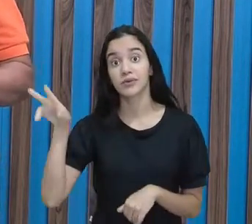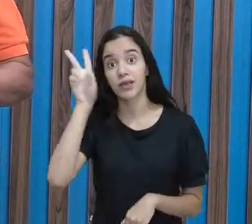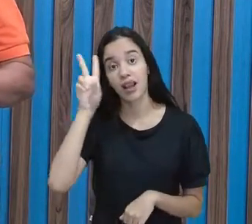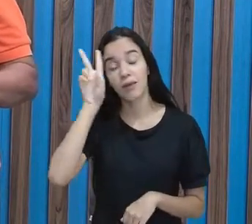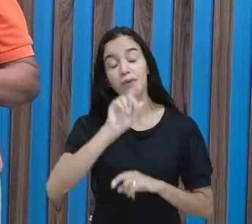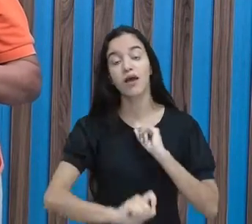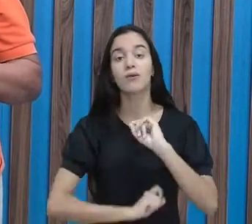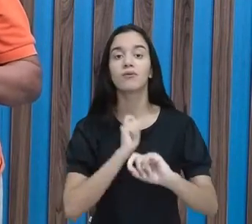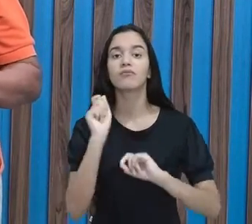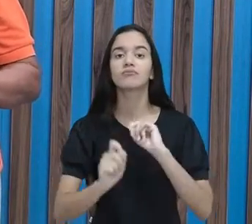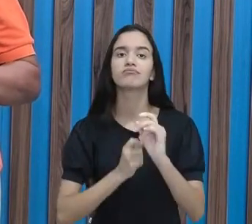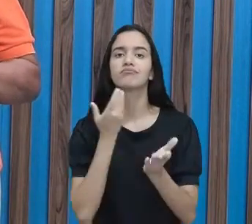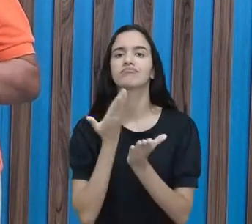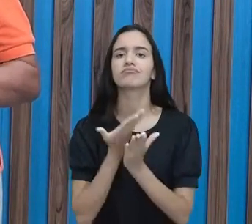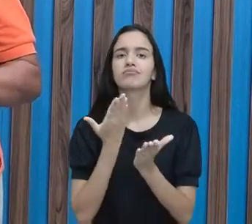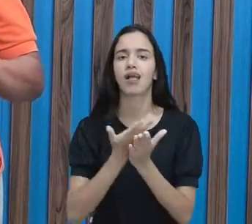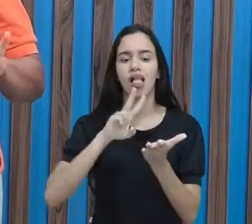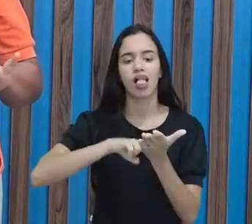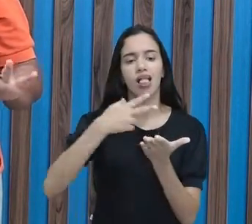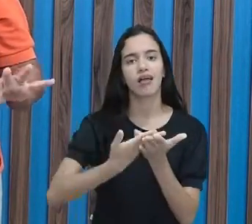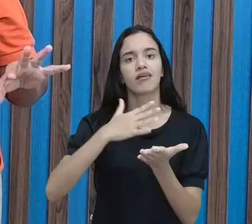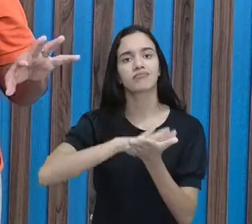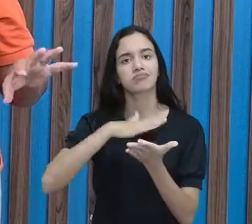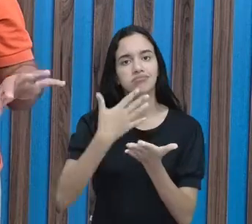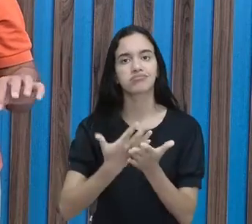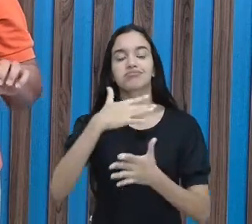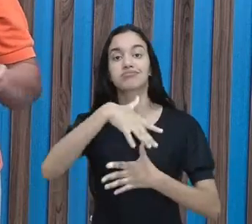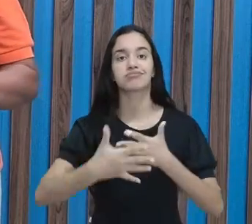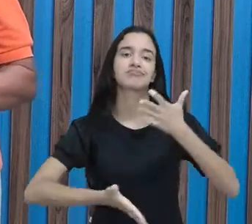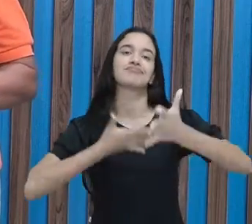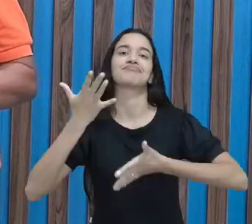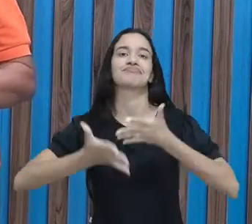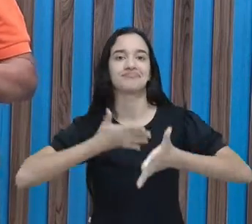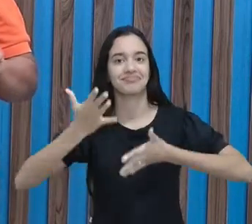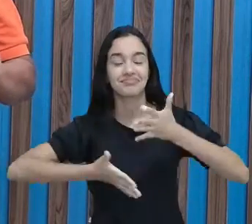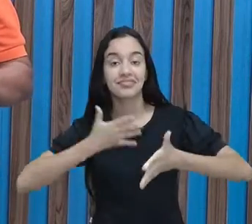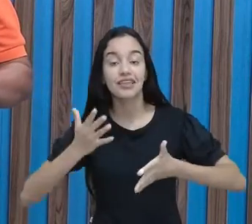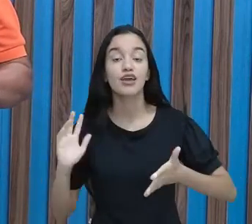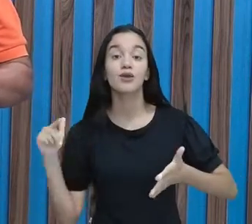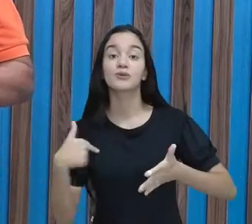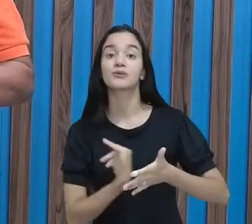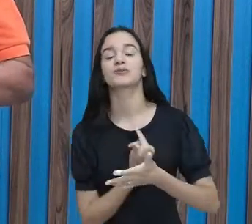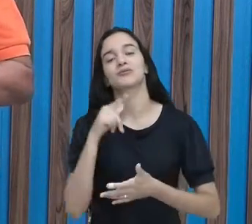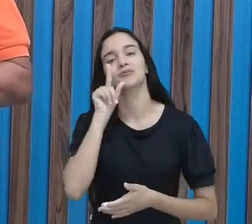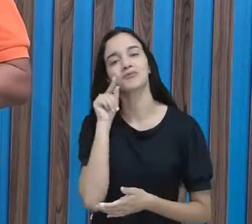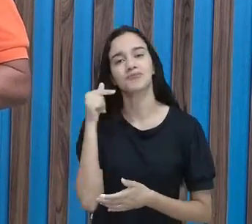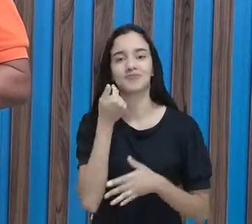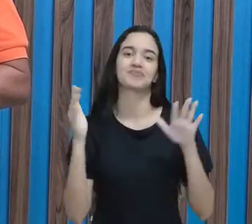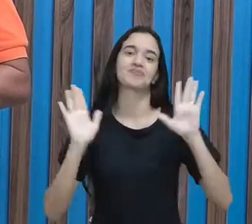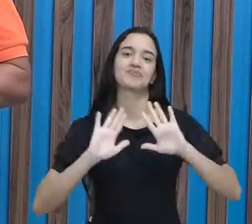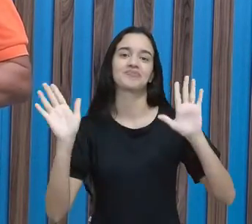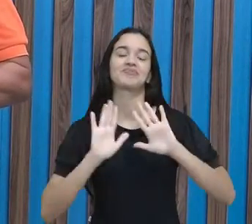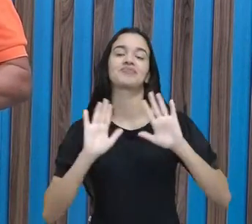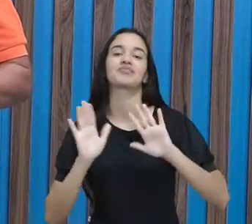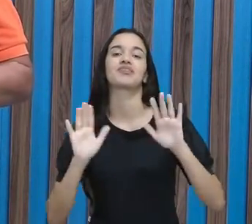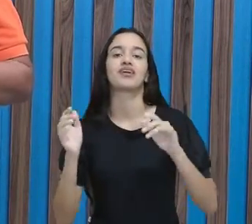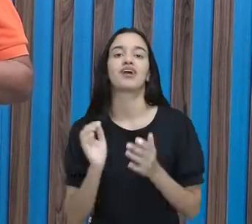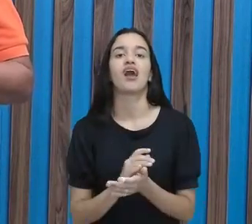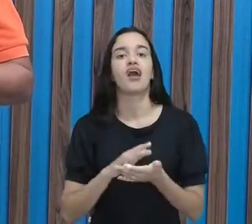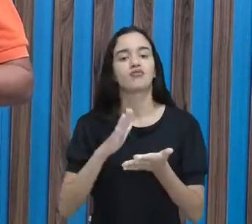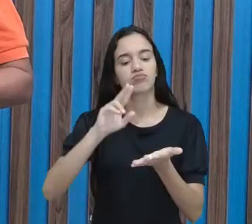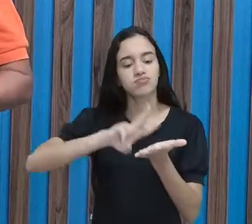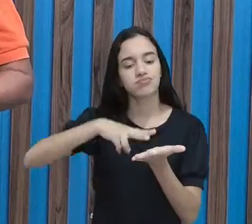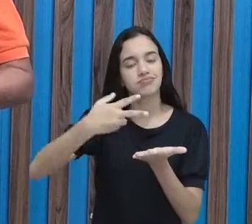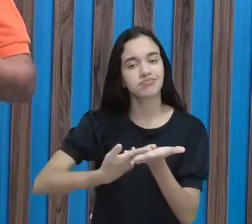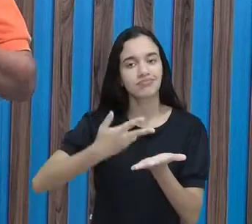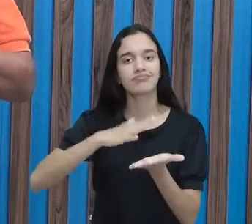que essa aula está sendo traduzida para a língua brasileira de sinais. E nós estamos aqui com a Midian fazendo essa